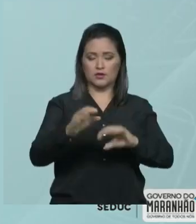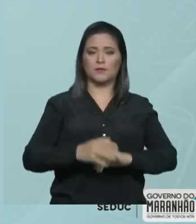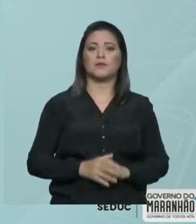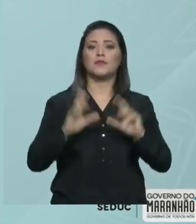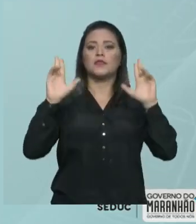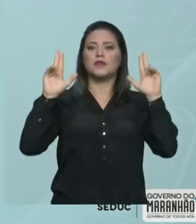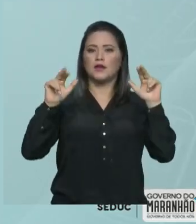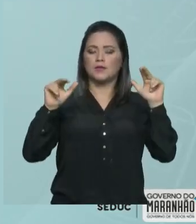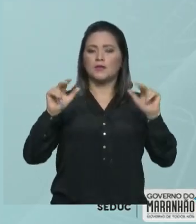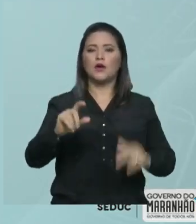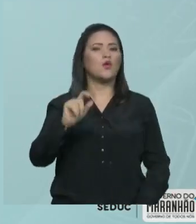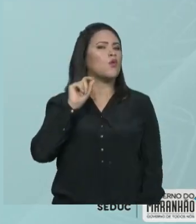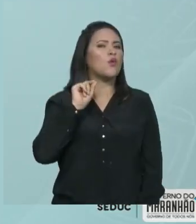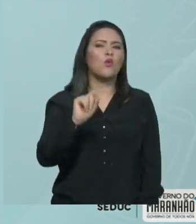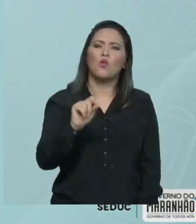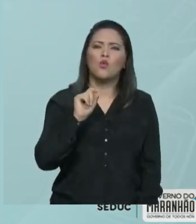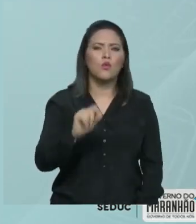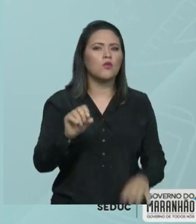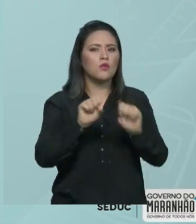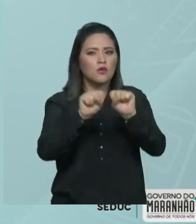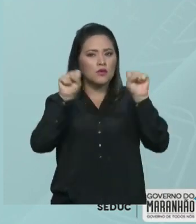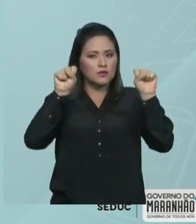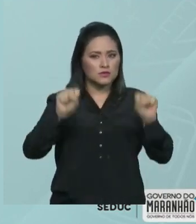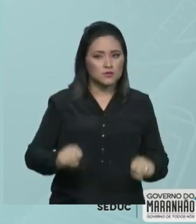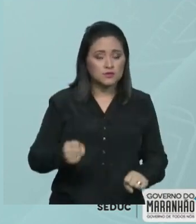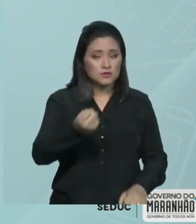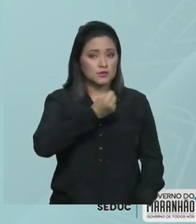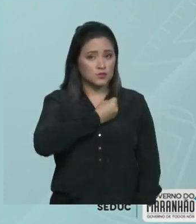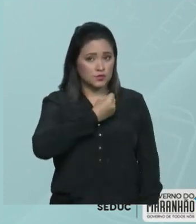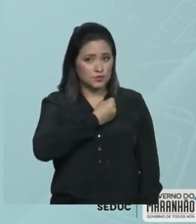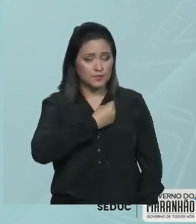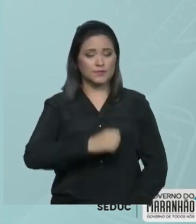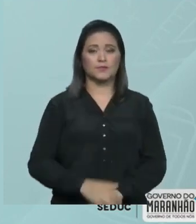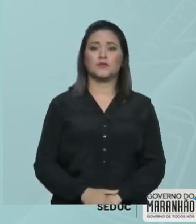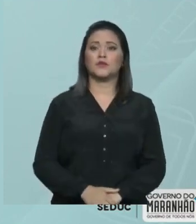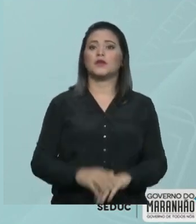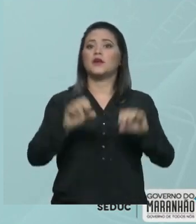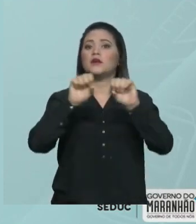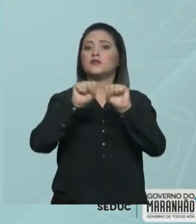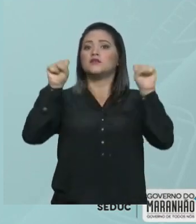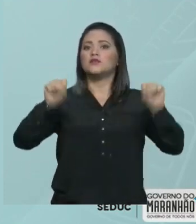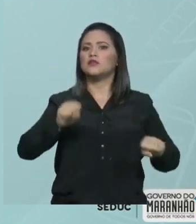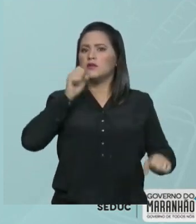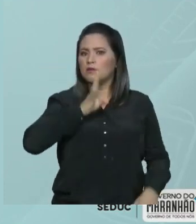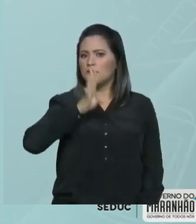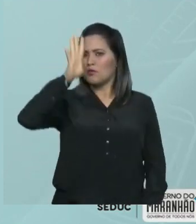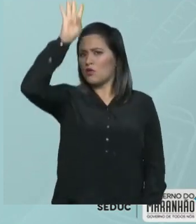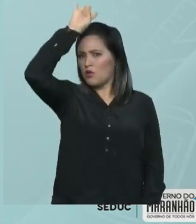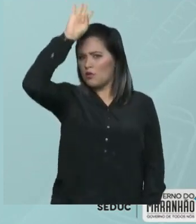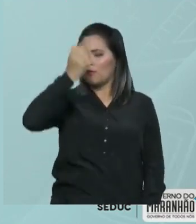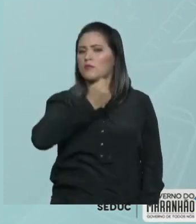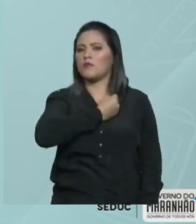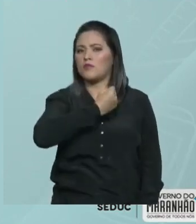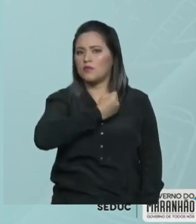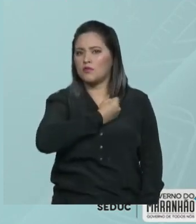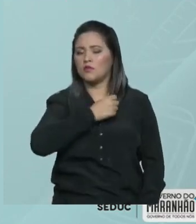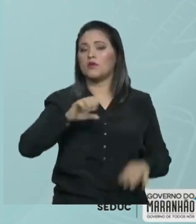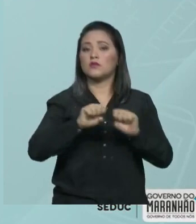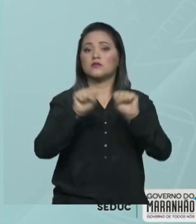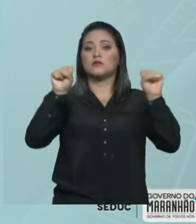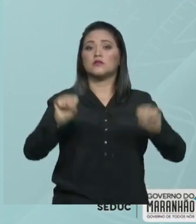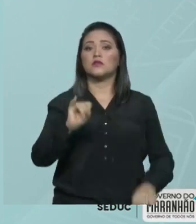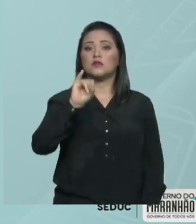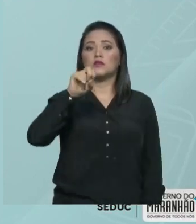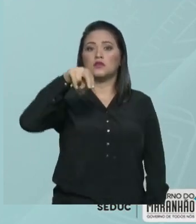O que é um sistema de numeração? Sistema romano de numeração? Sistema indo